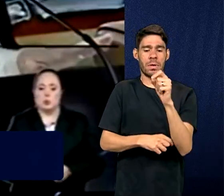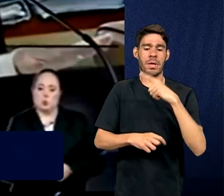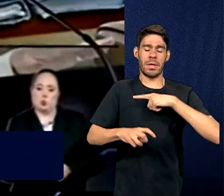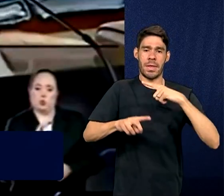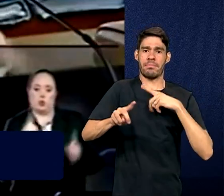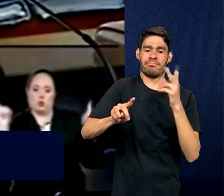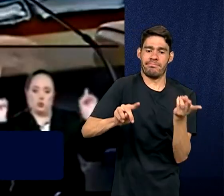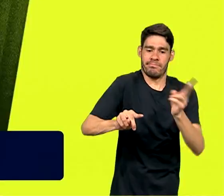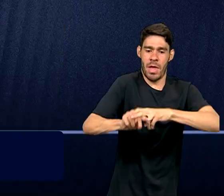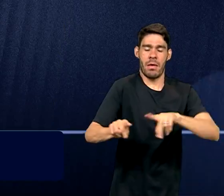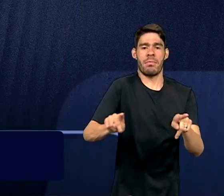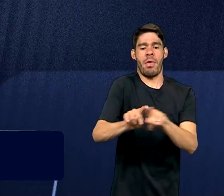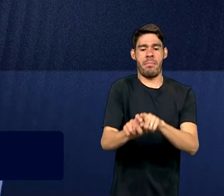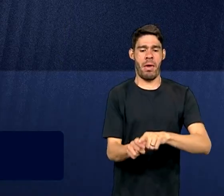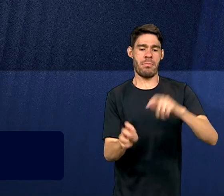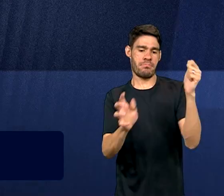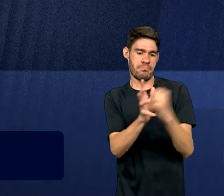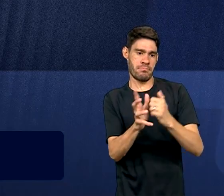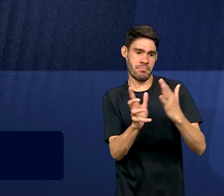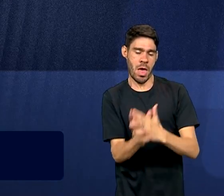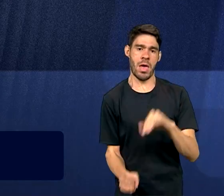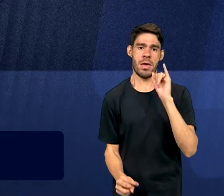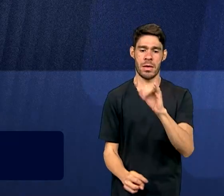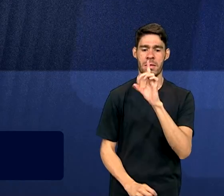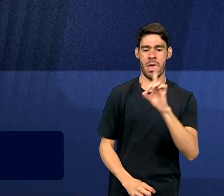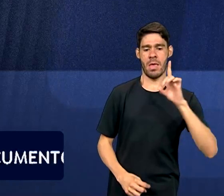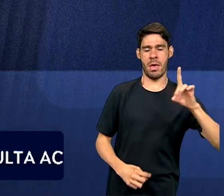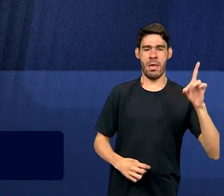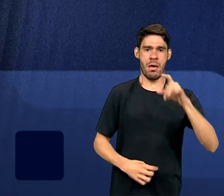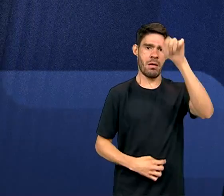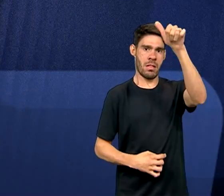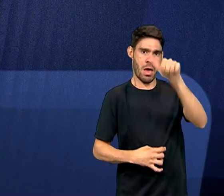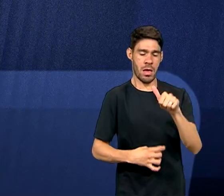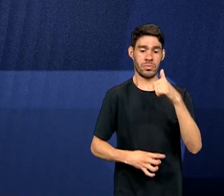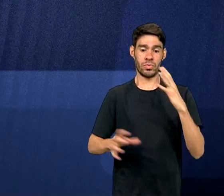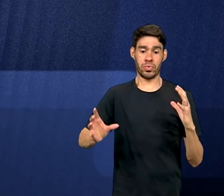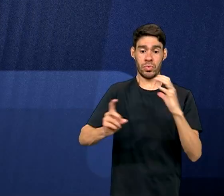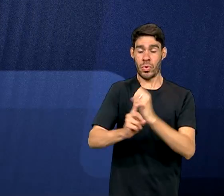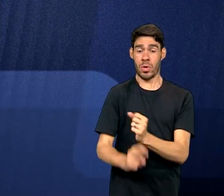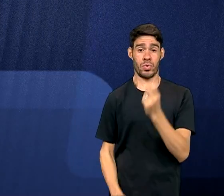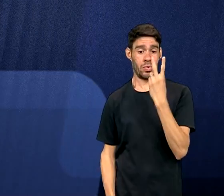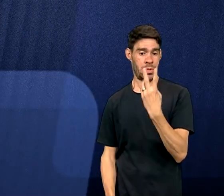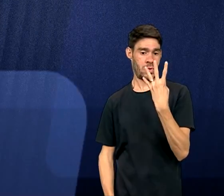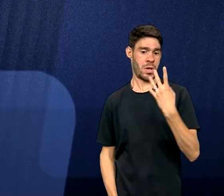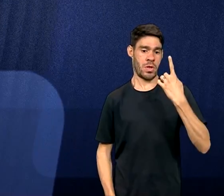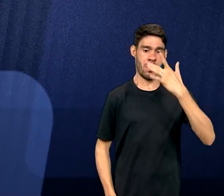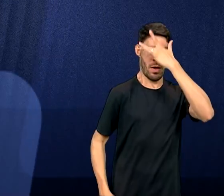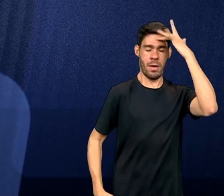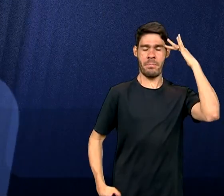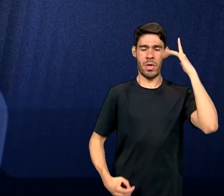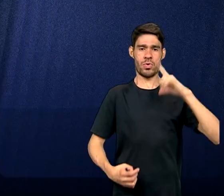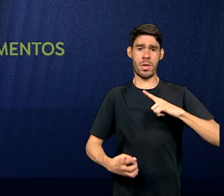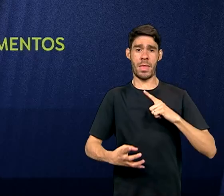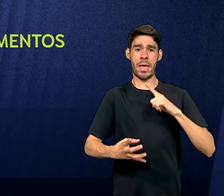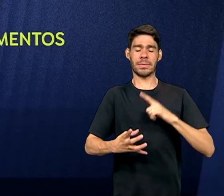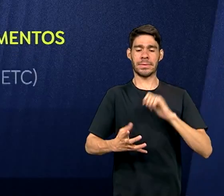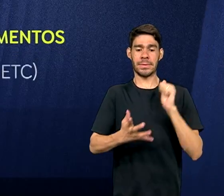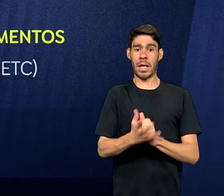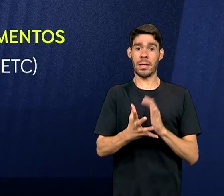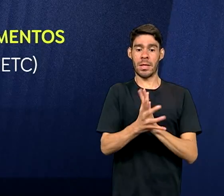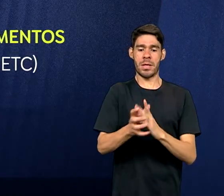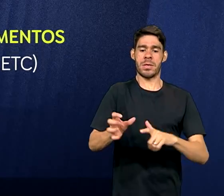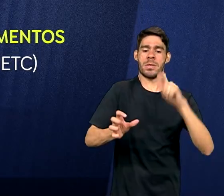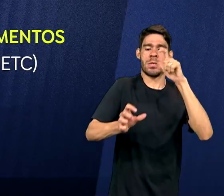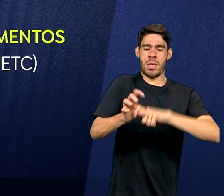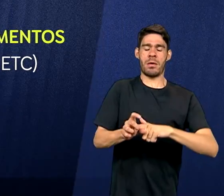prisão e multa. O IDDD analisou os casos de 241 pessoas com multas pendentes, que